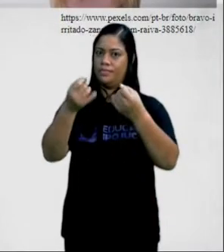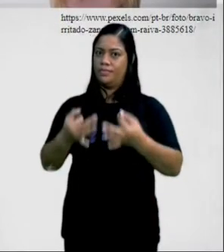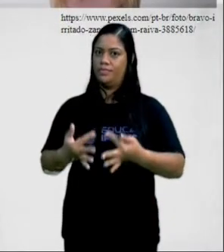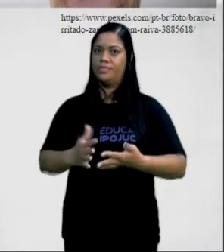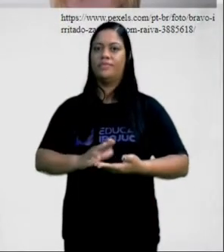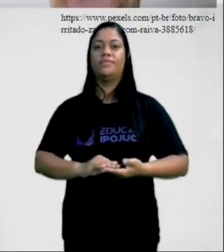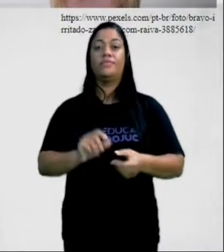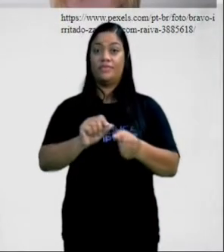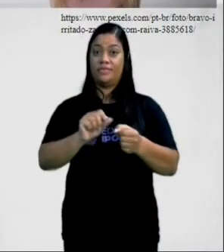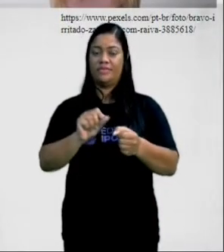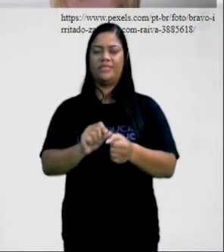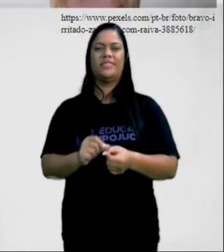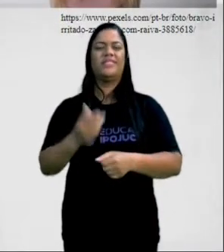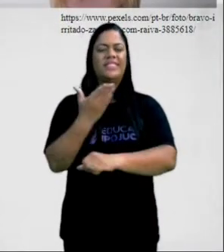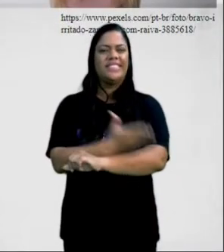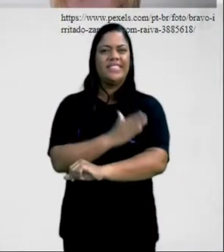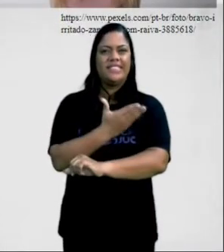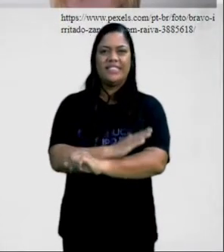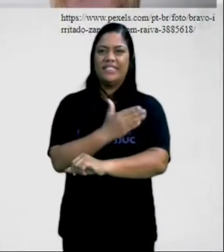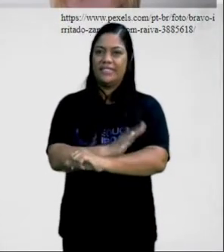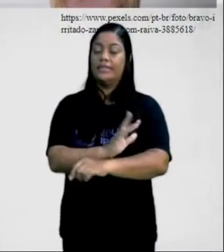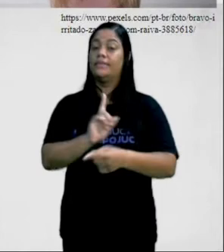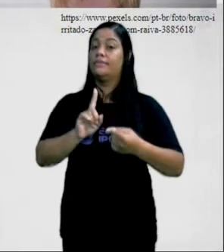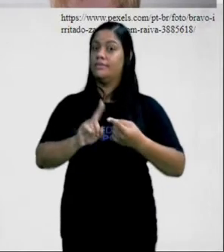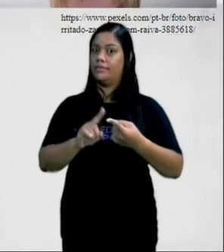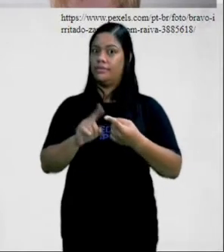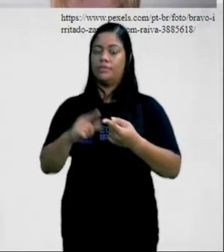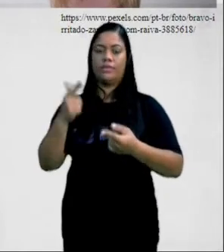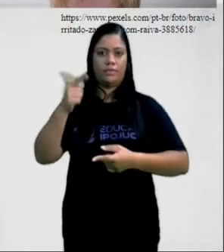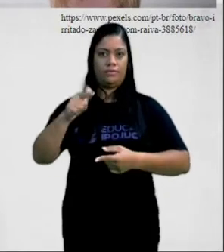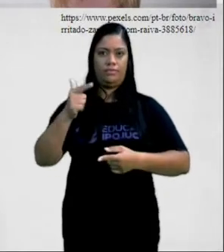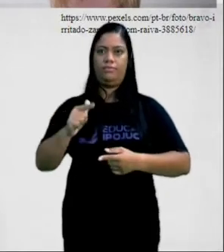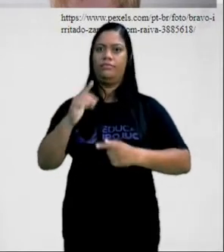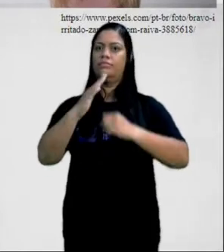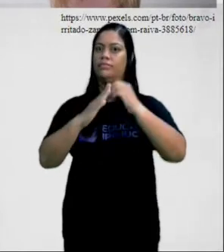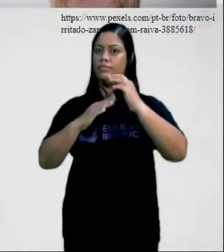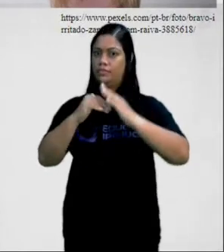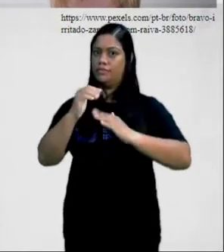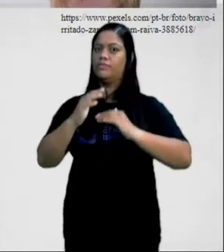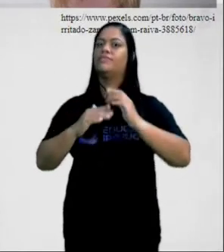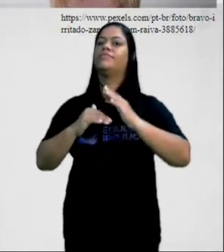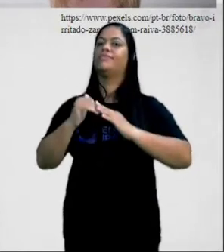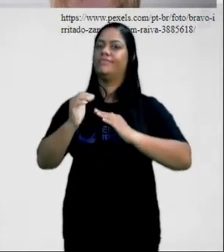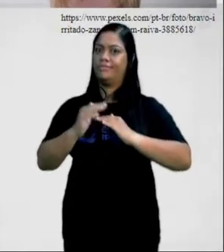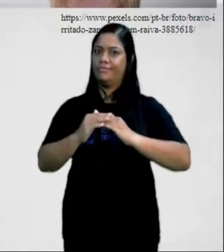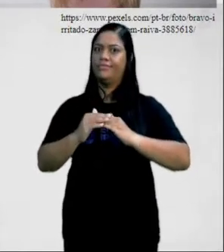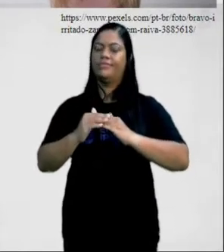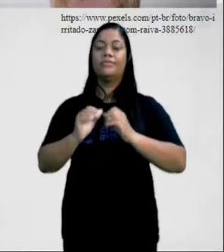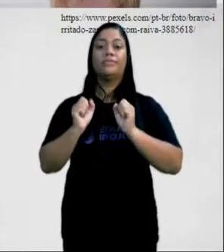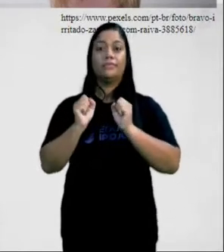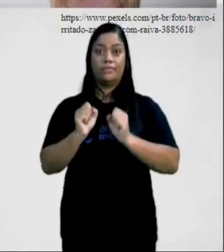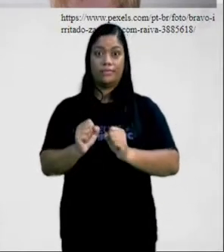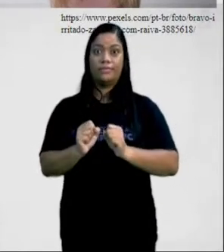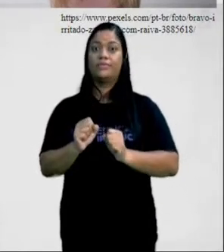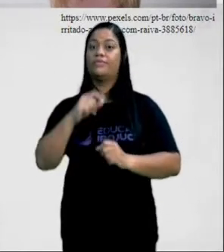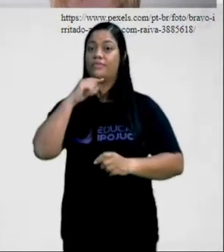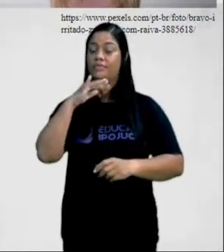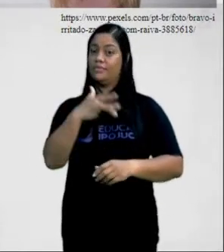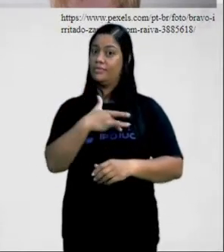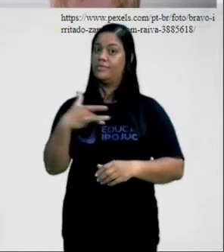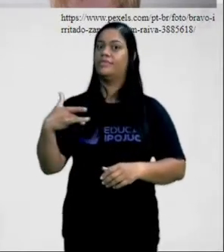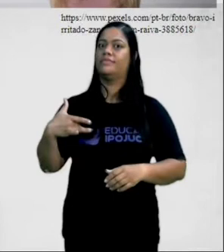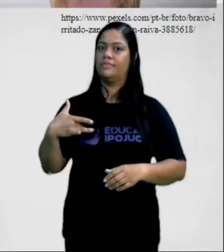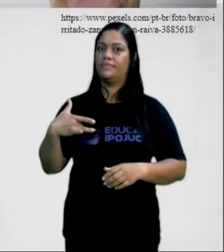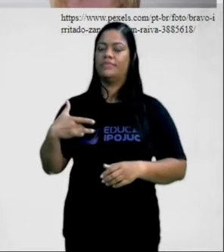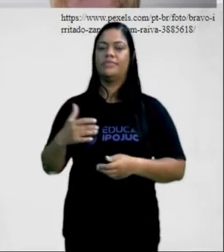Sendo realizado em excesso e sem a orientação de um profissional, o que pode ocasionar riscos para a sua saúde, né?